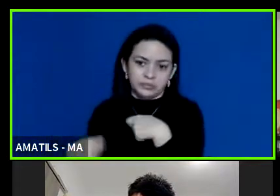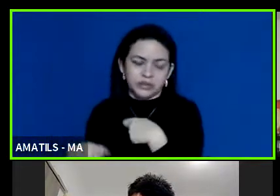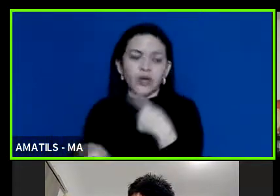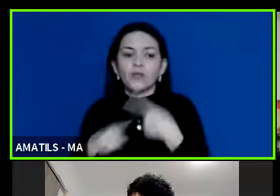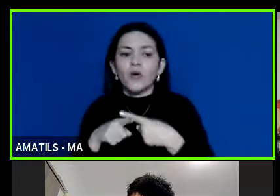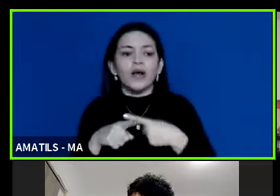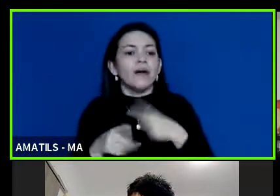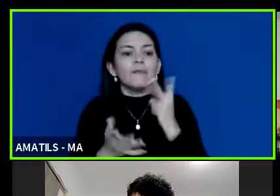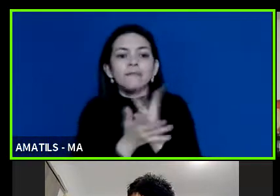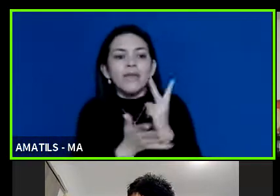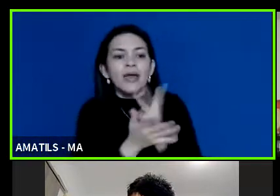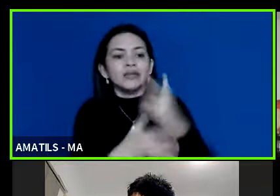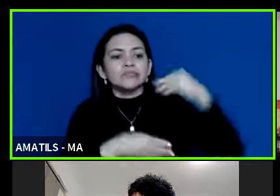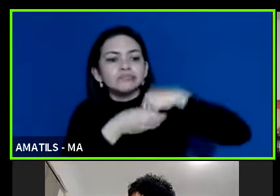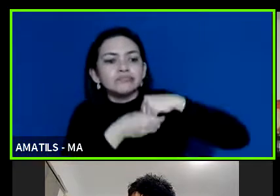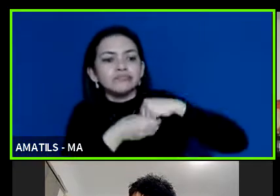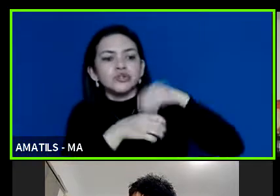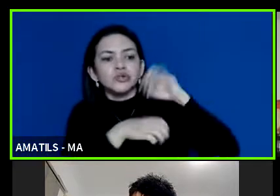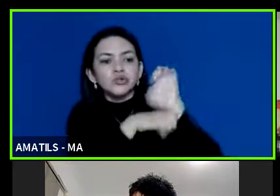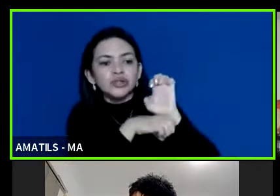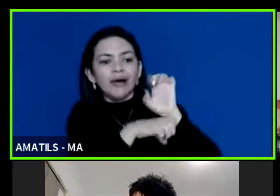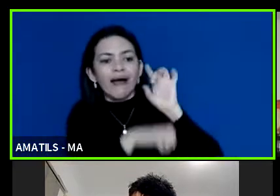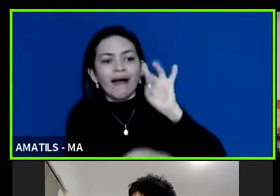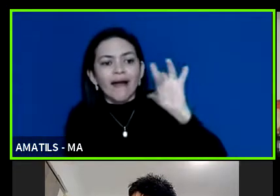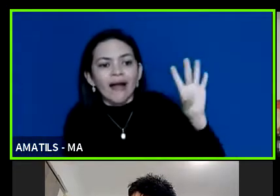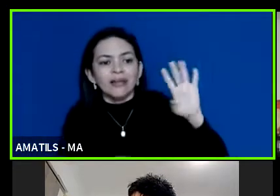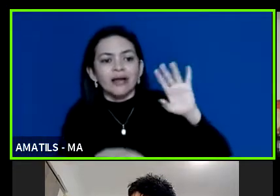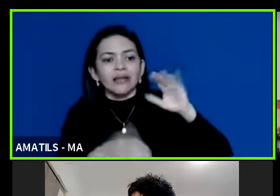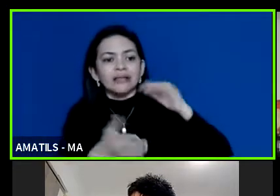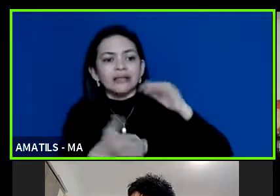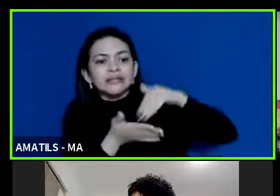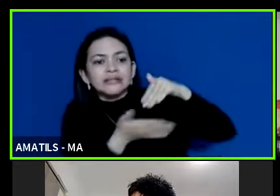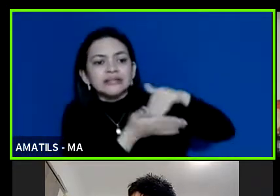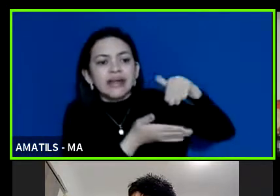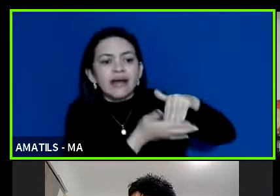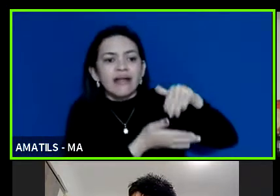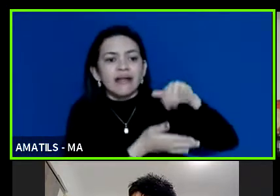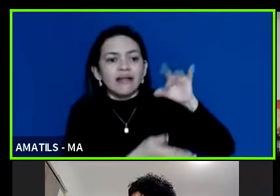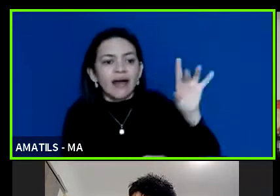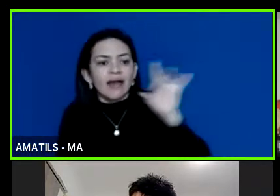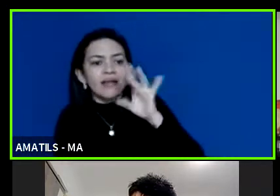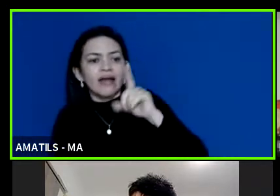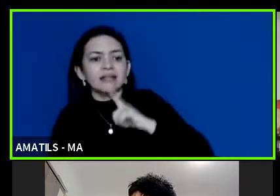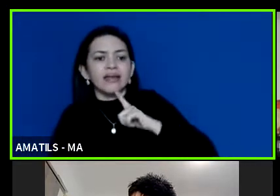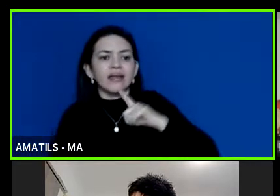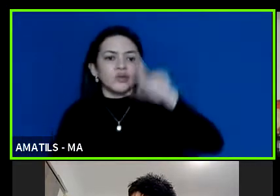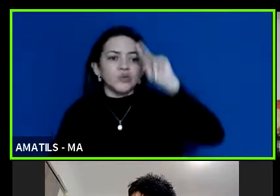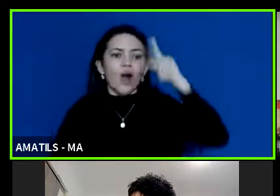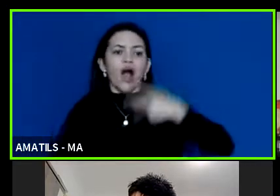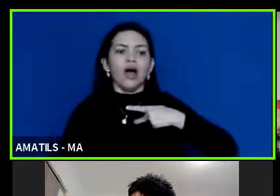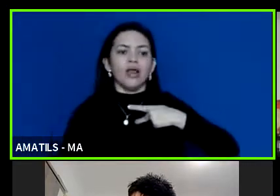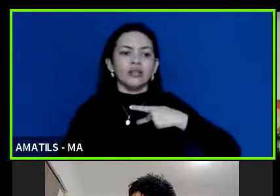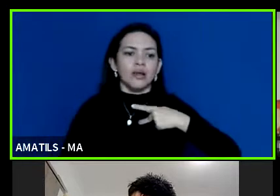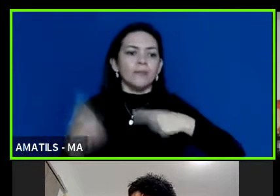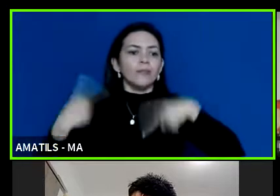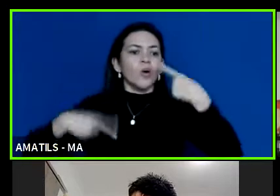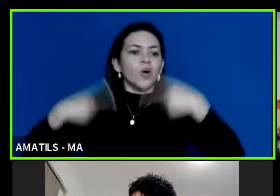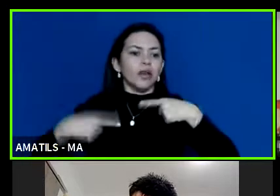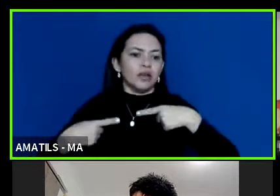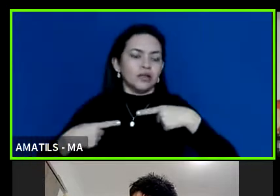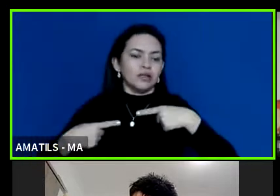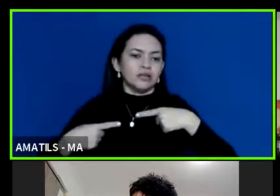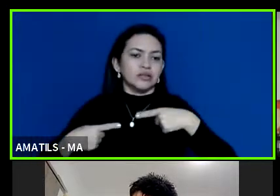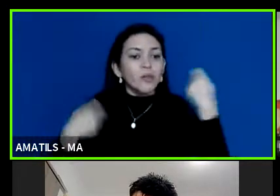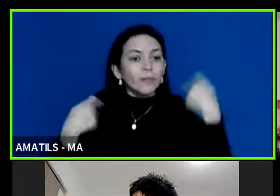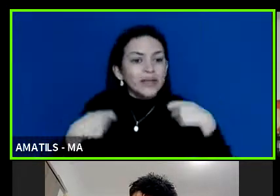cada secretaria tem a sua dinâmica e a sua forma de estar executando as políticas e dispondo dessas